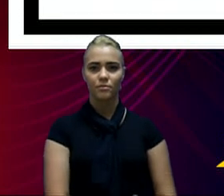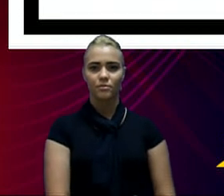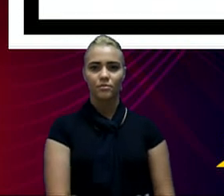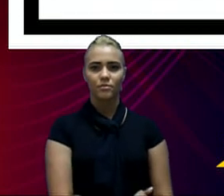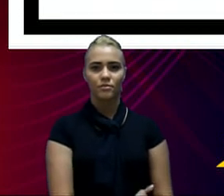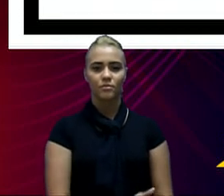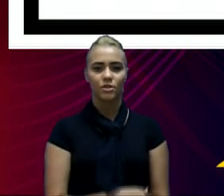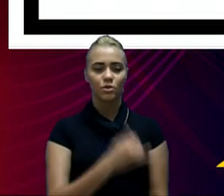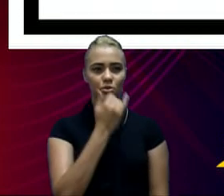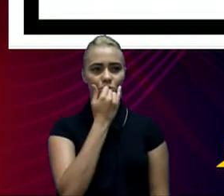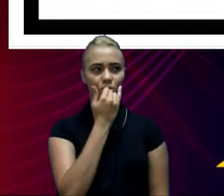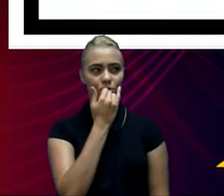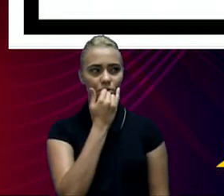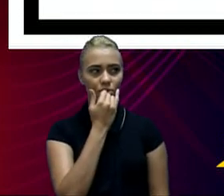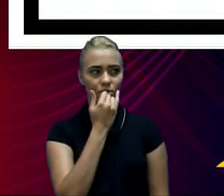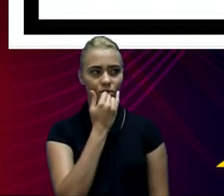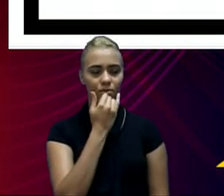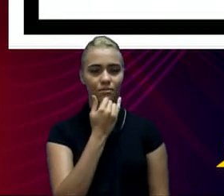Desculpem.